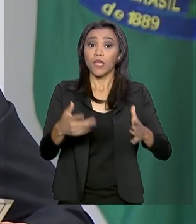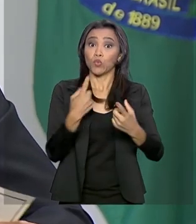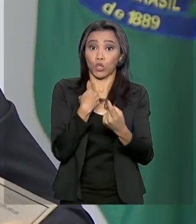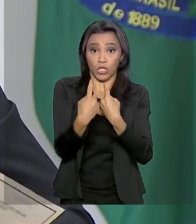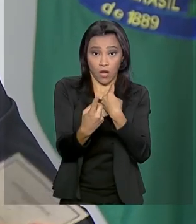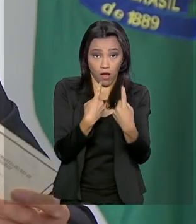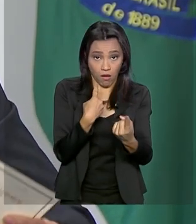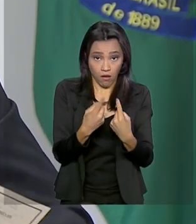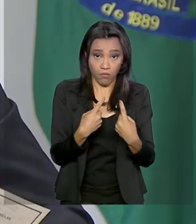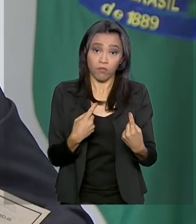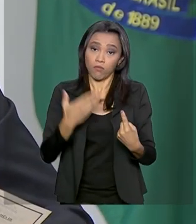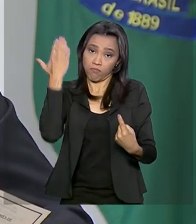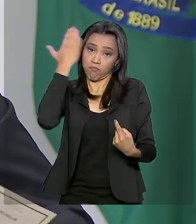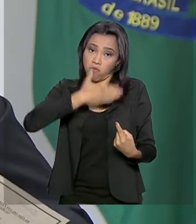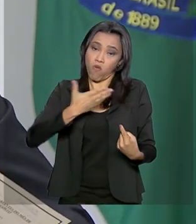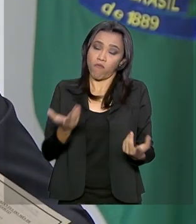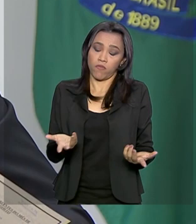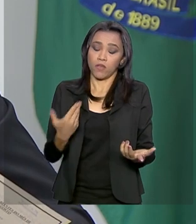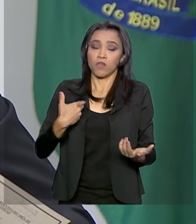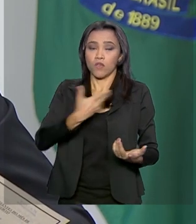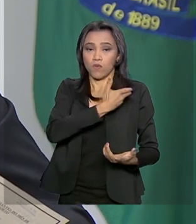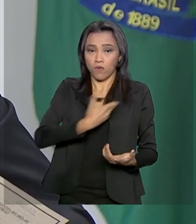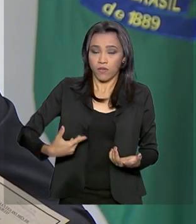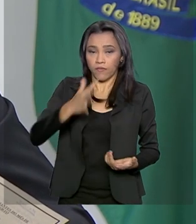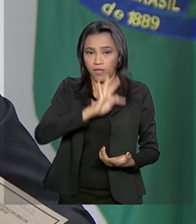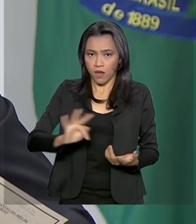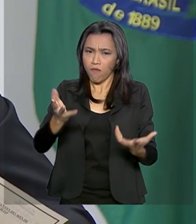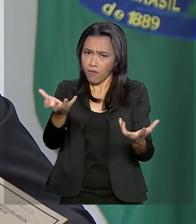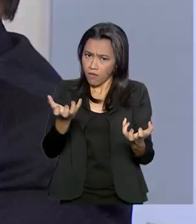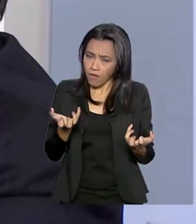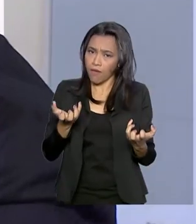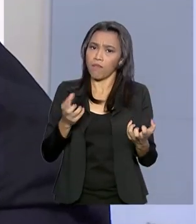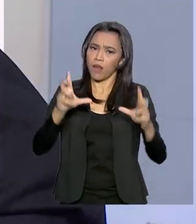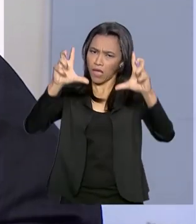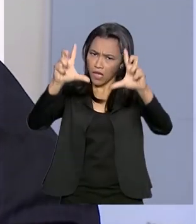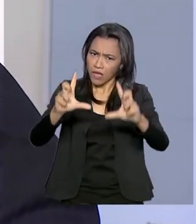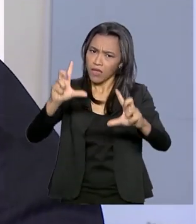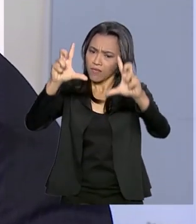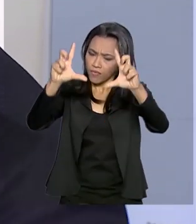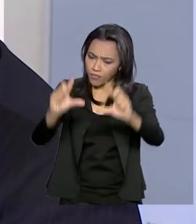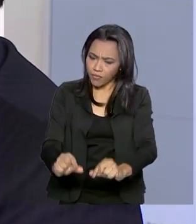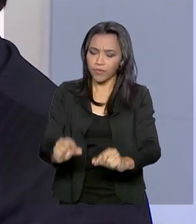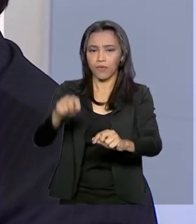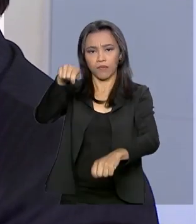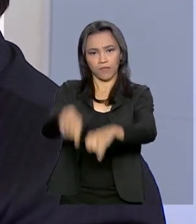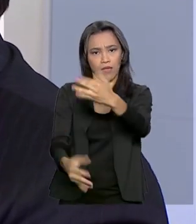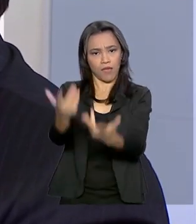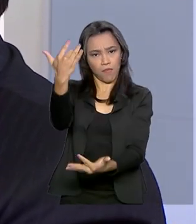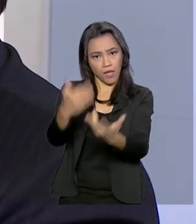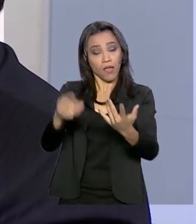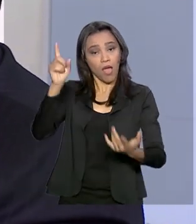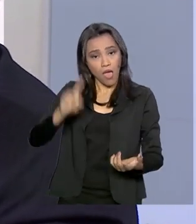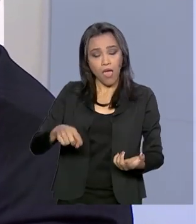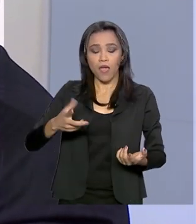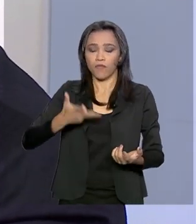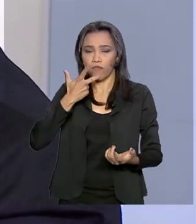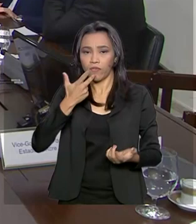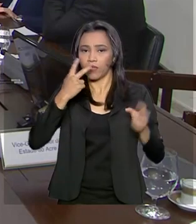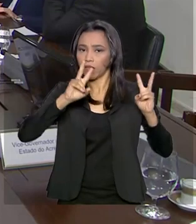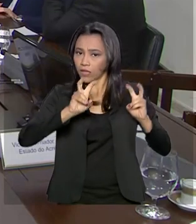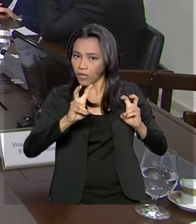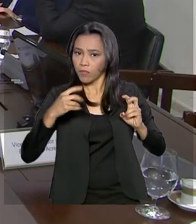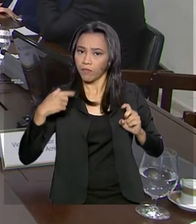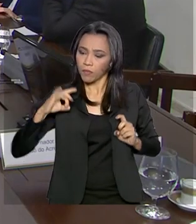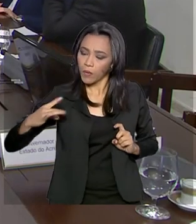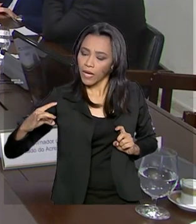demonstrada pelo governo federal no enfrentamento das queimadas foi um dos pontos destacados pelos governadores do Pará e do Maranhão.